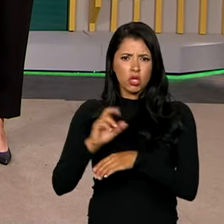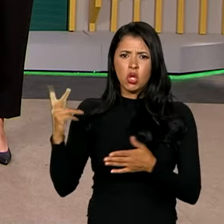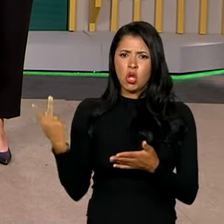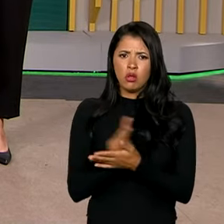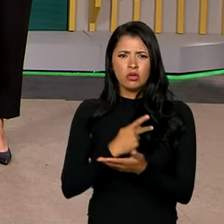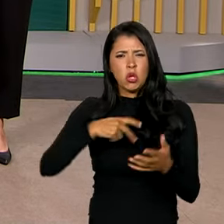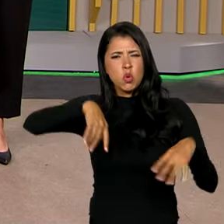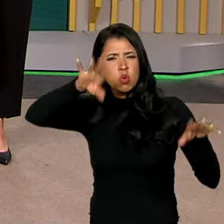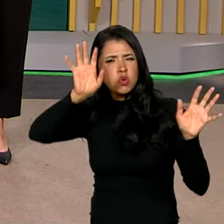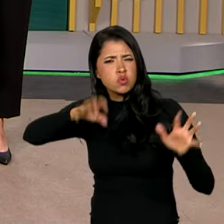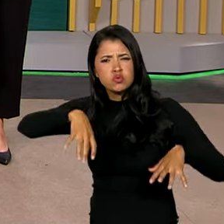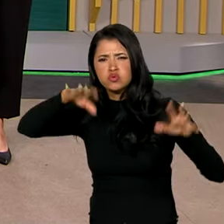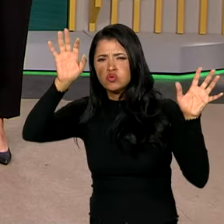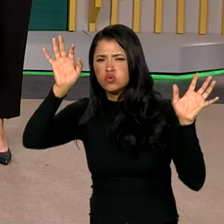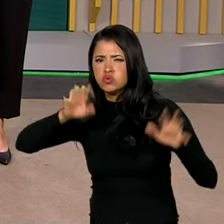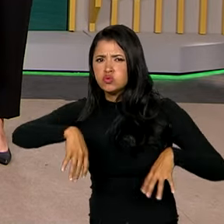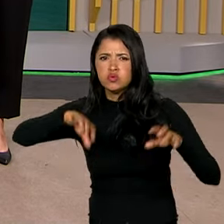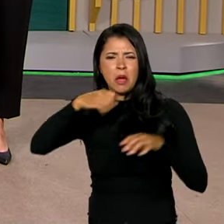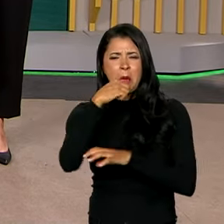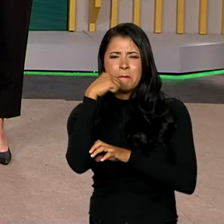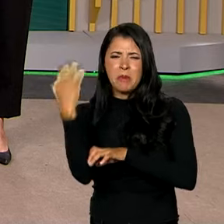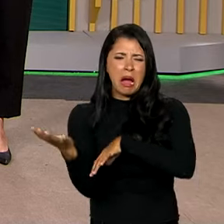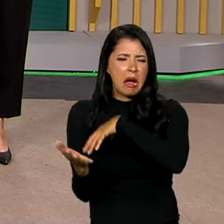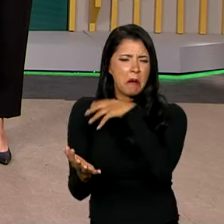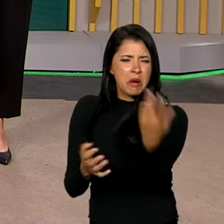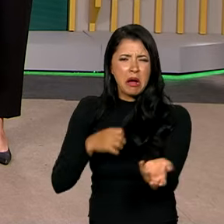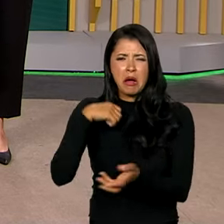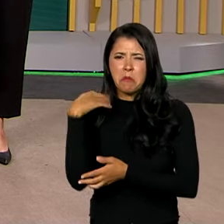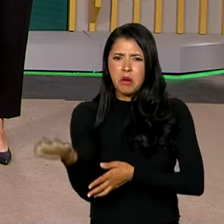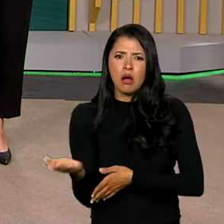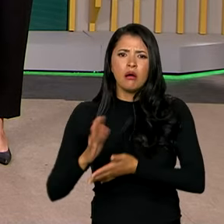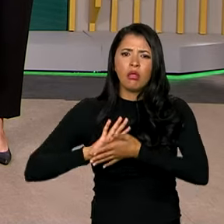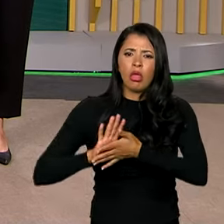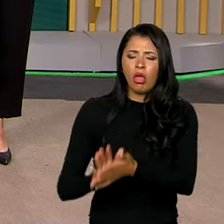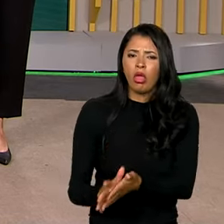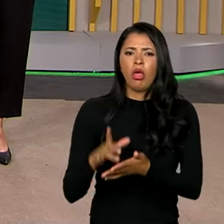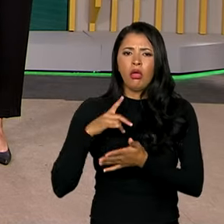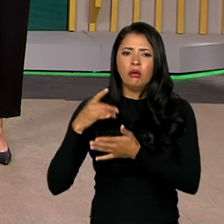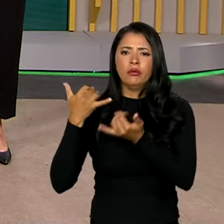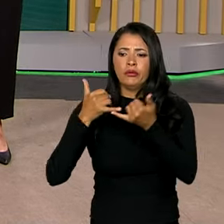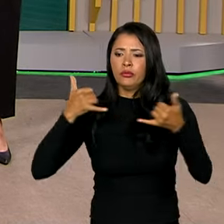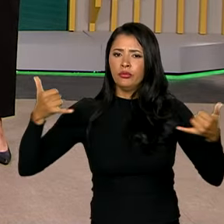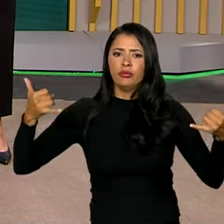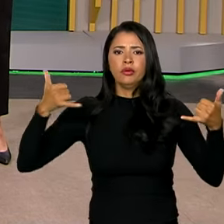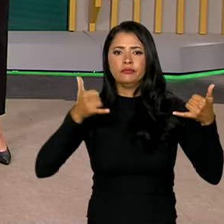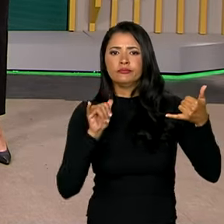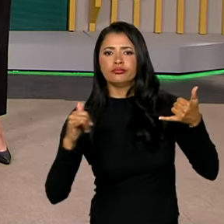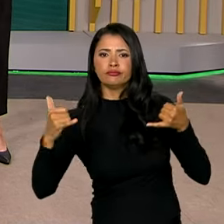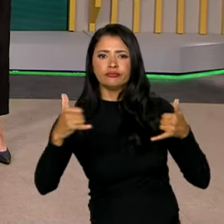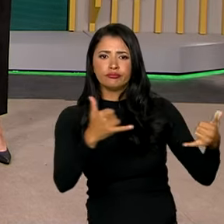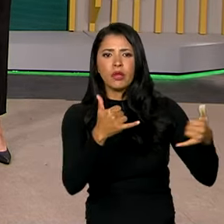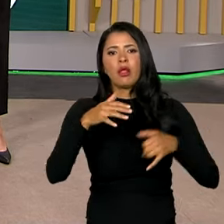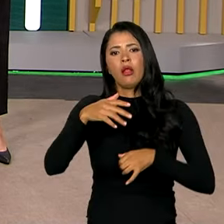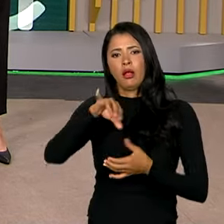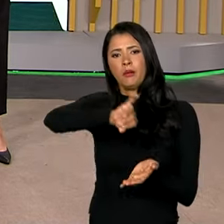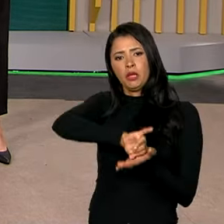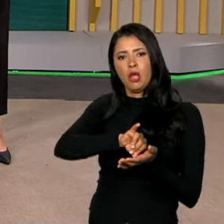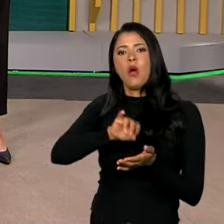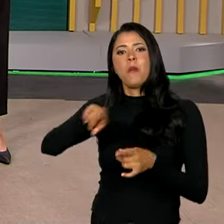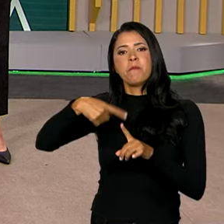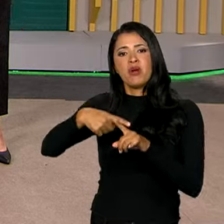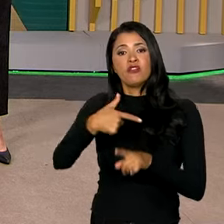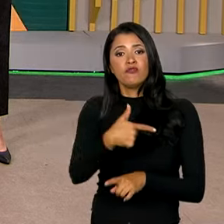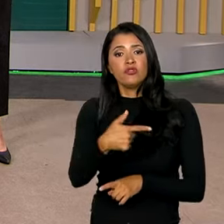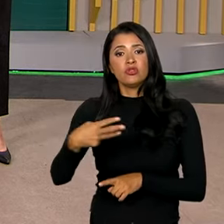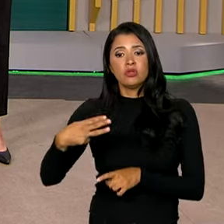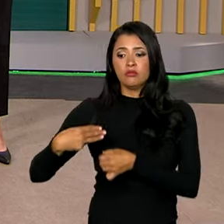forte temporal. Muitas árvores caíram e danificaram o sistema de distribuição na capital e em 23 municípios